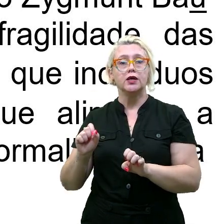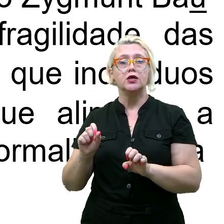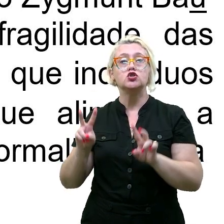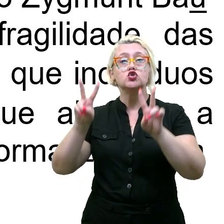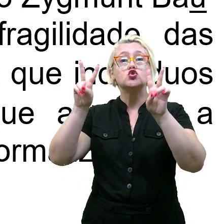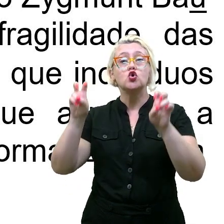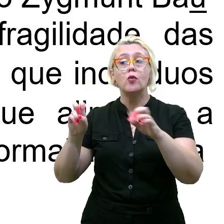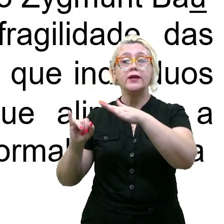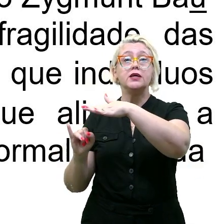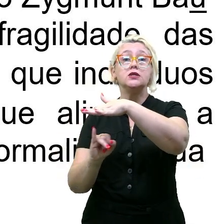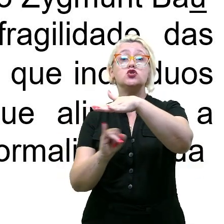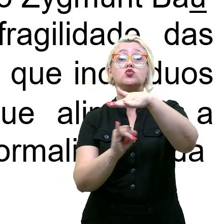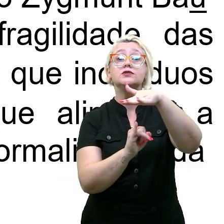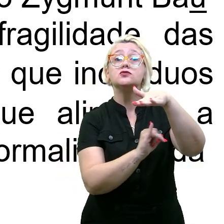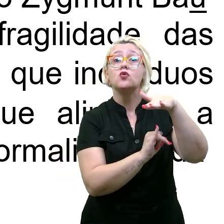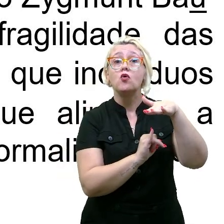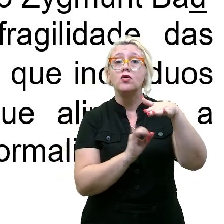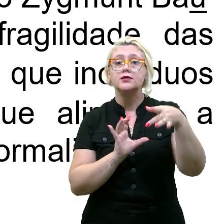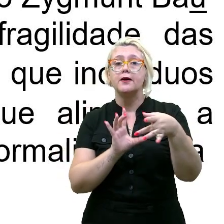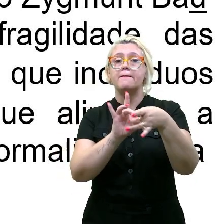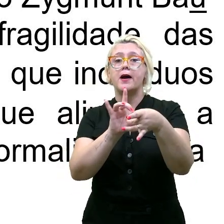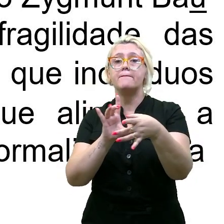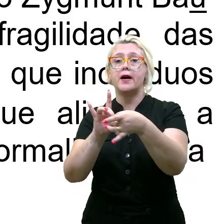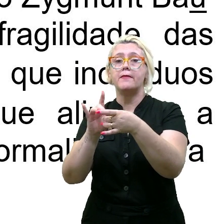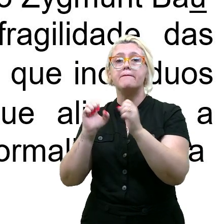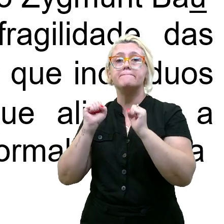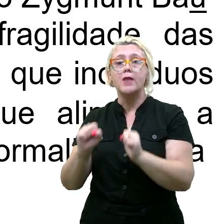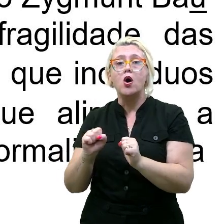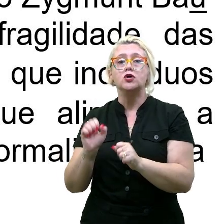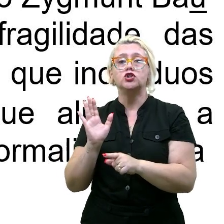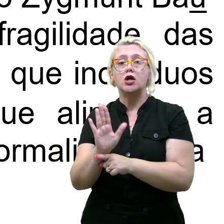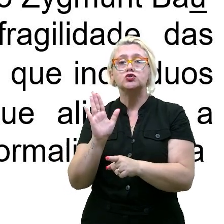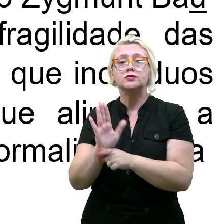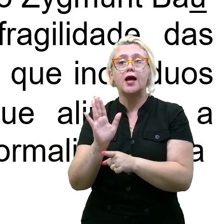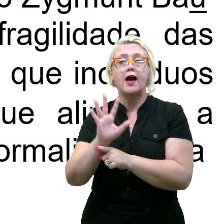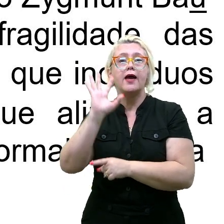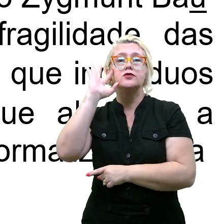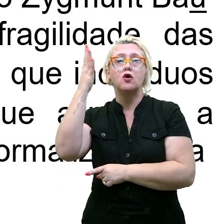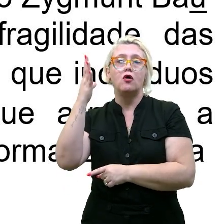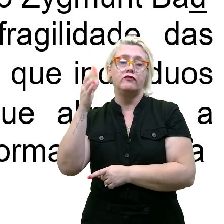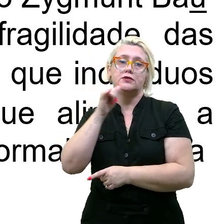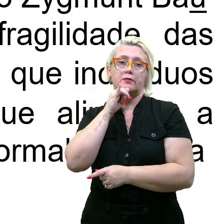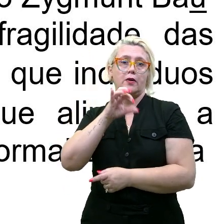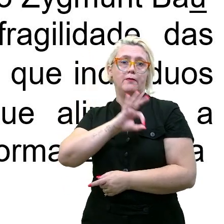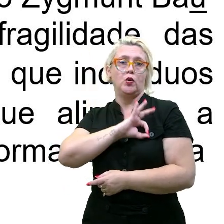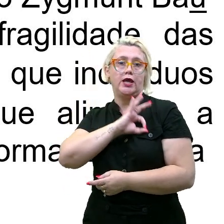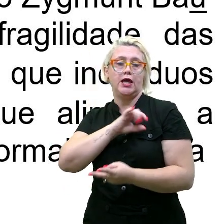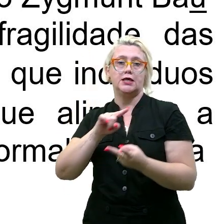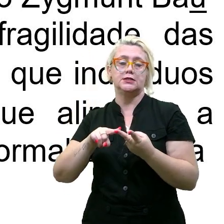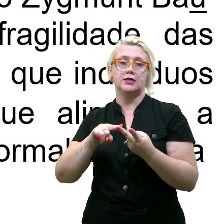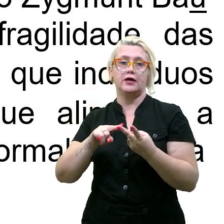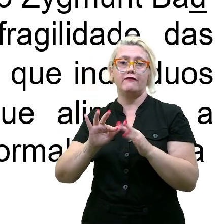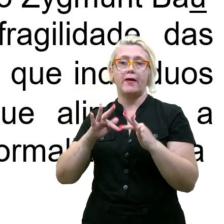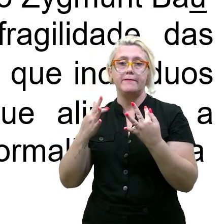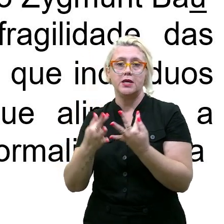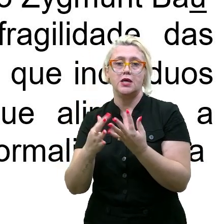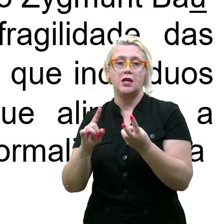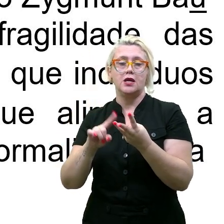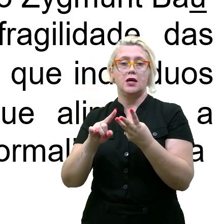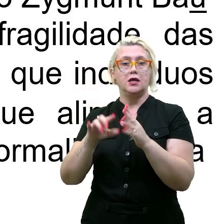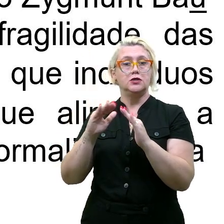às instituições que podem agir nesse sentido. Polícia, família, escola.